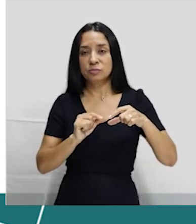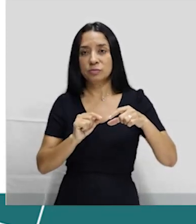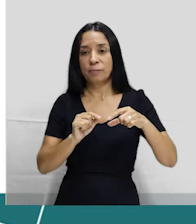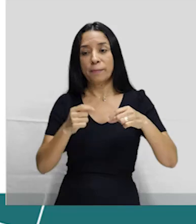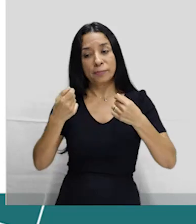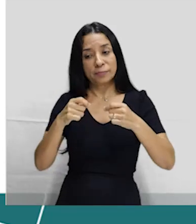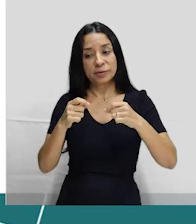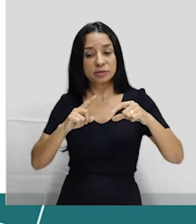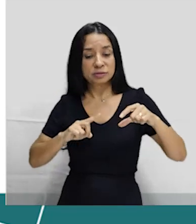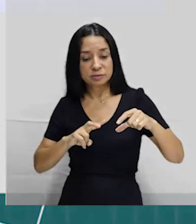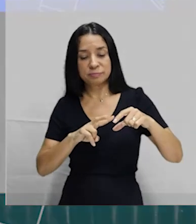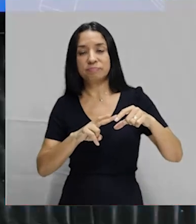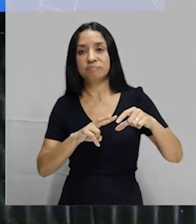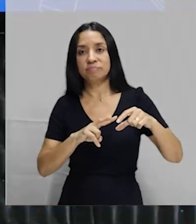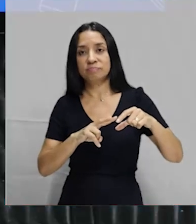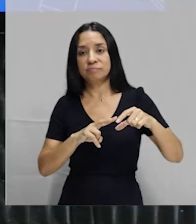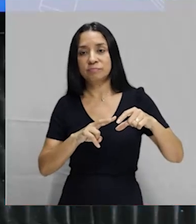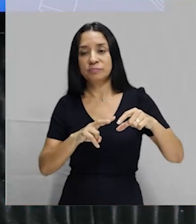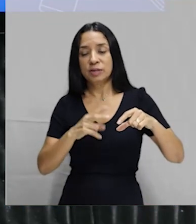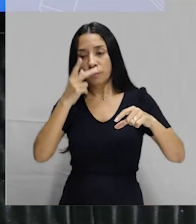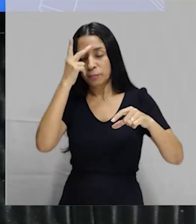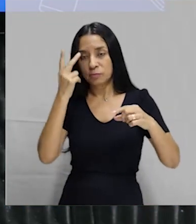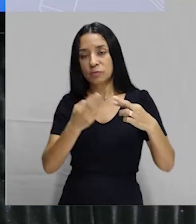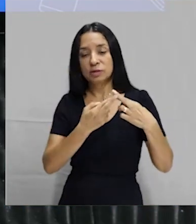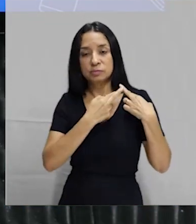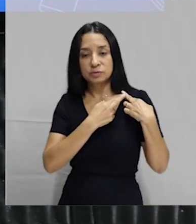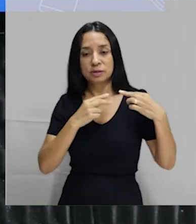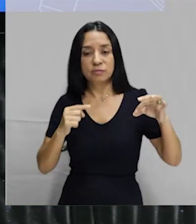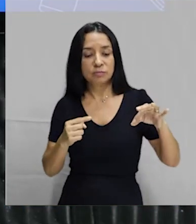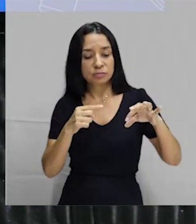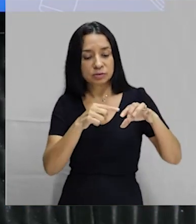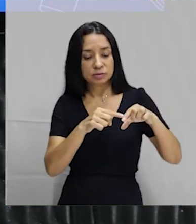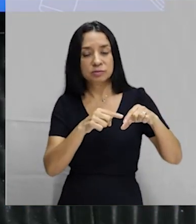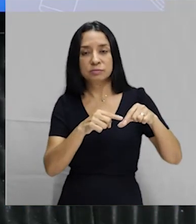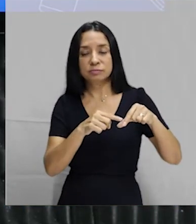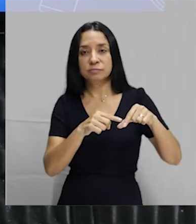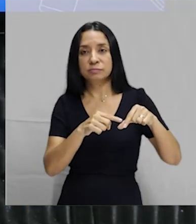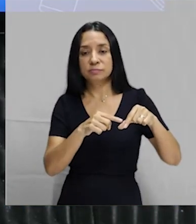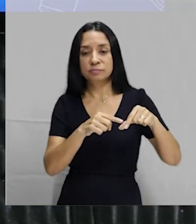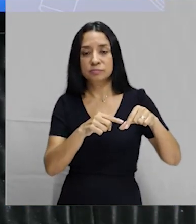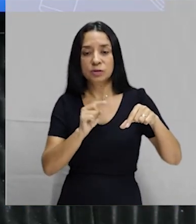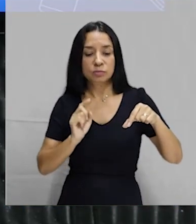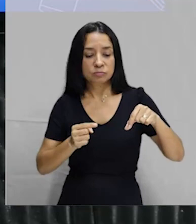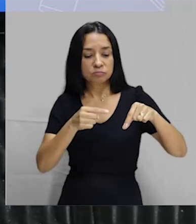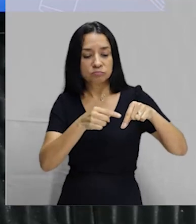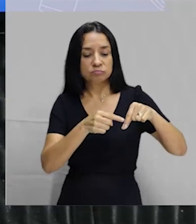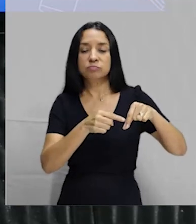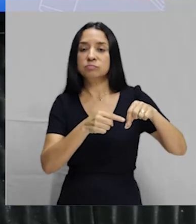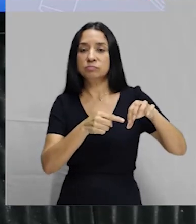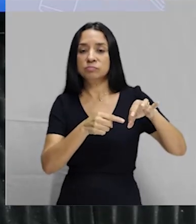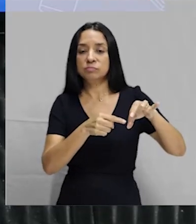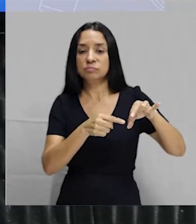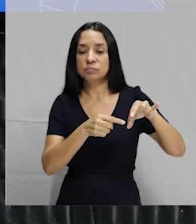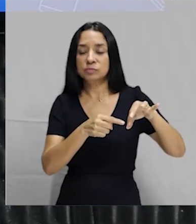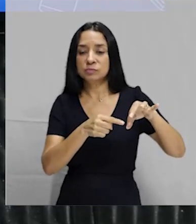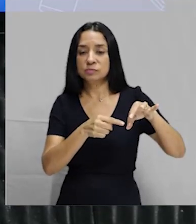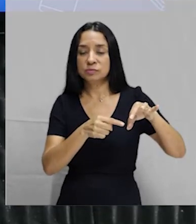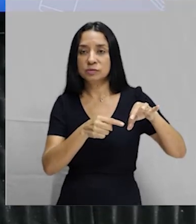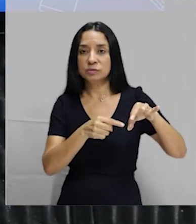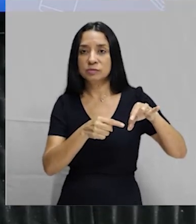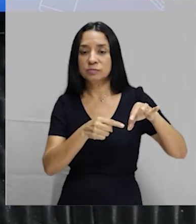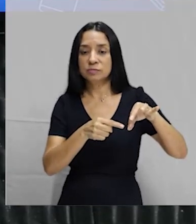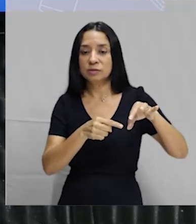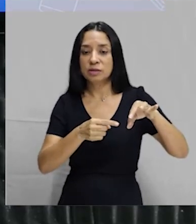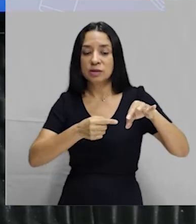O médico tem que ser a pessoa responsável por colocar, por inserir esse dispositivo. Quando ele coloca esse dispositivo, ele vai promover uma